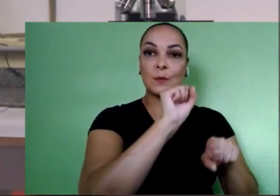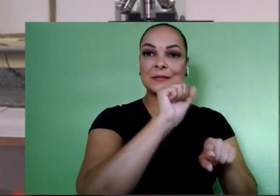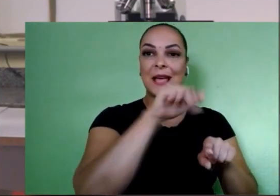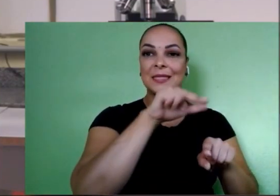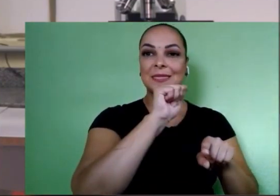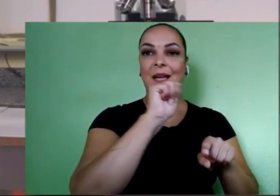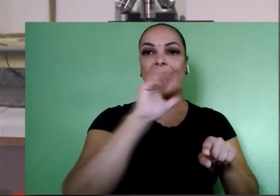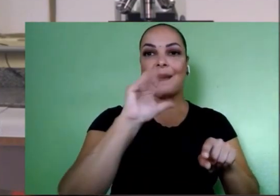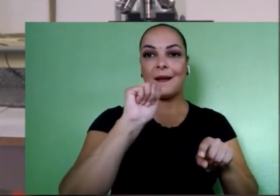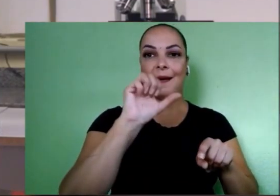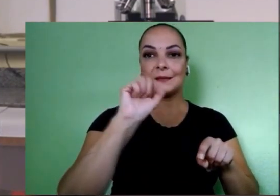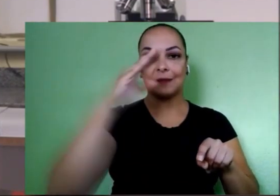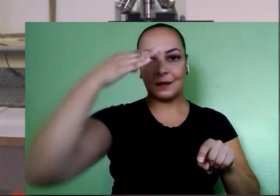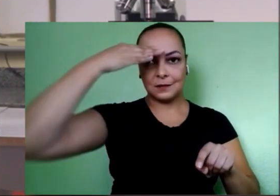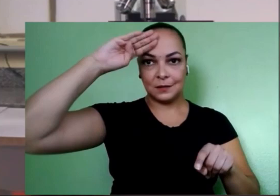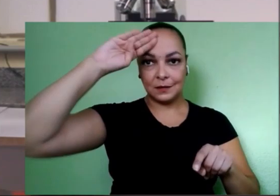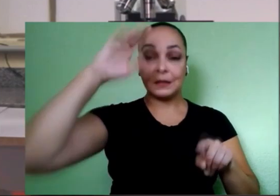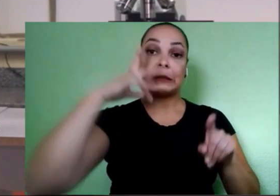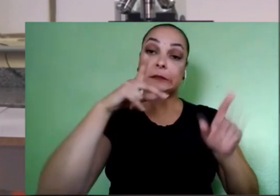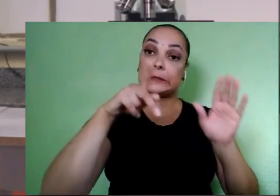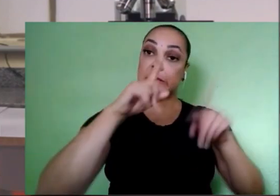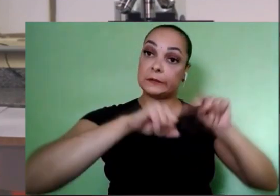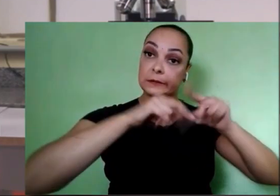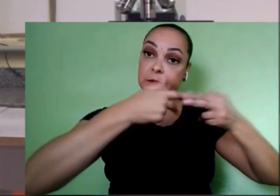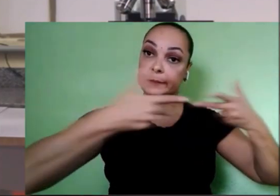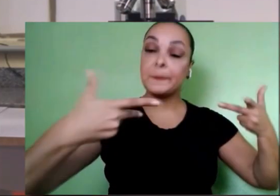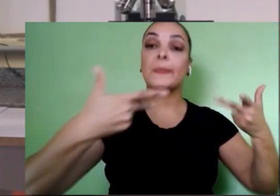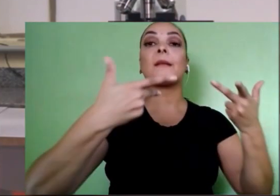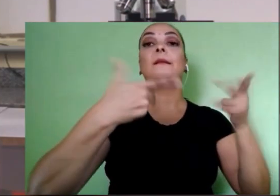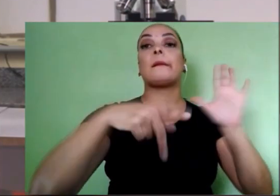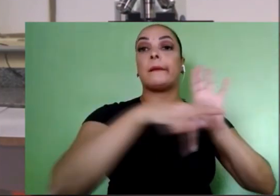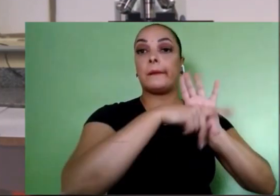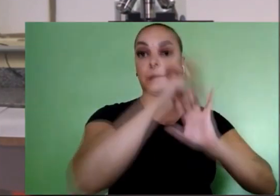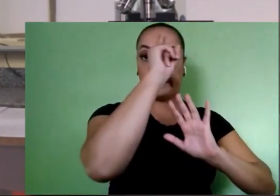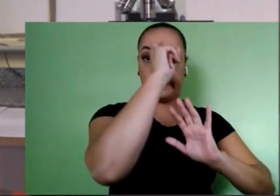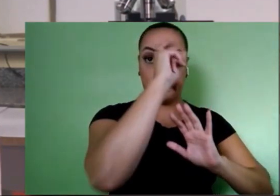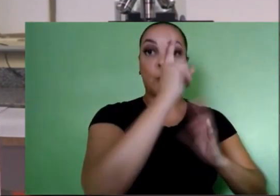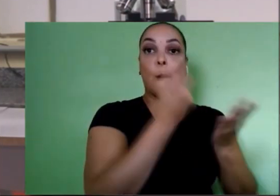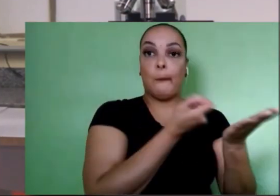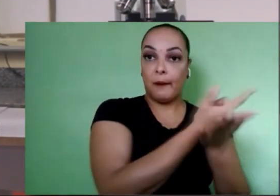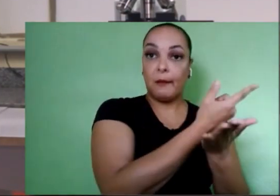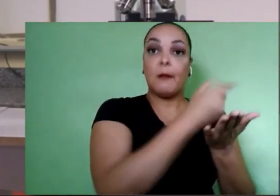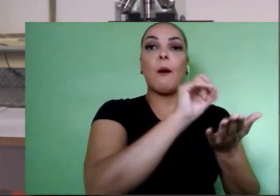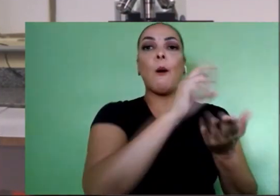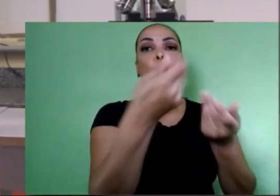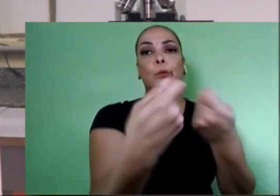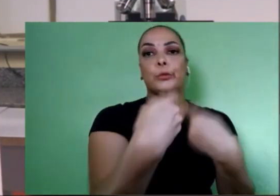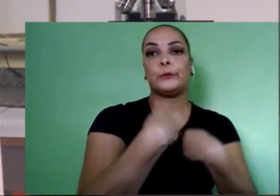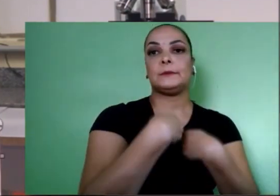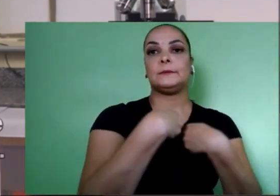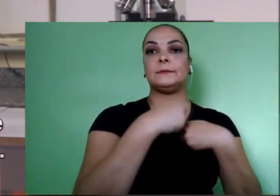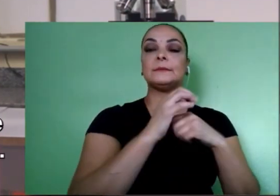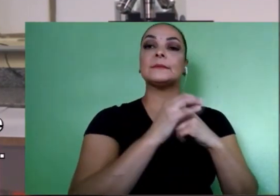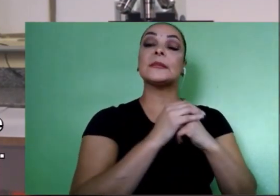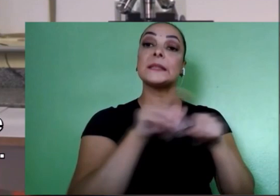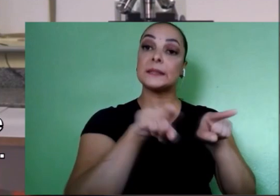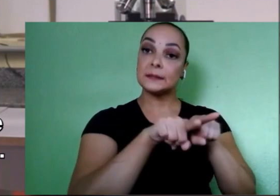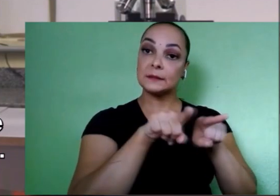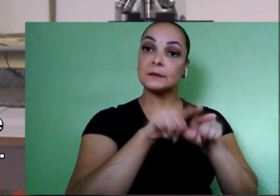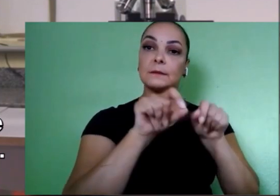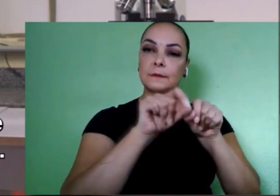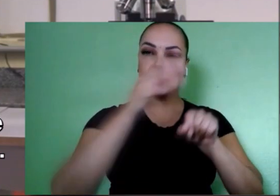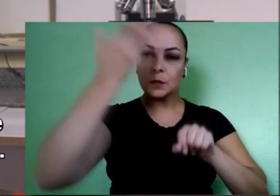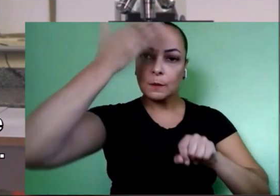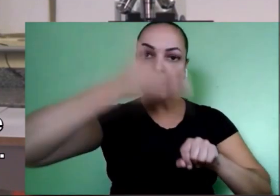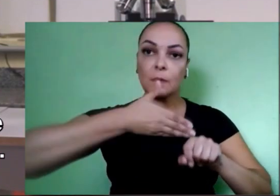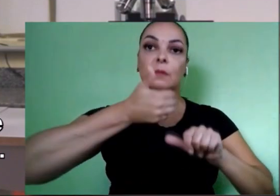a partir de insumos adquiridos pelo próprio hospital ou a partir de doações. São realizados também testes